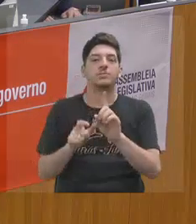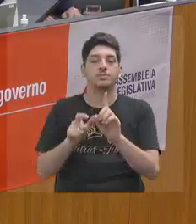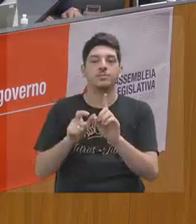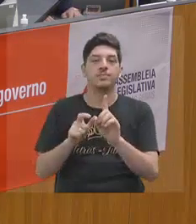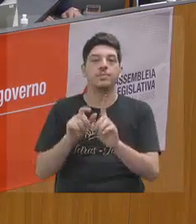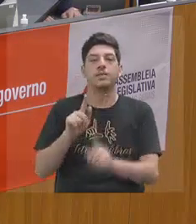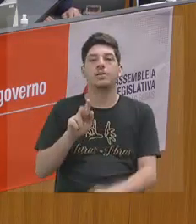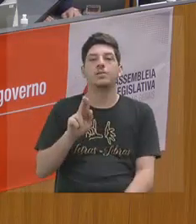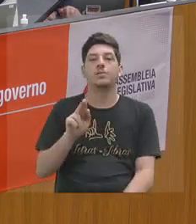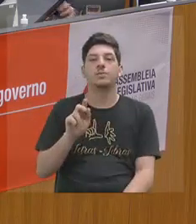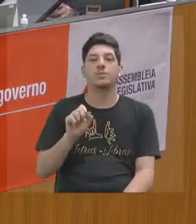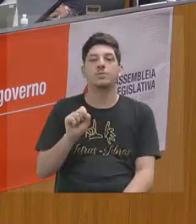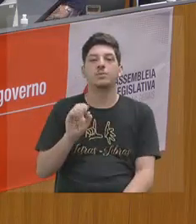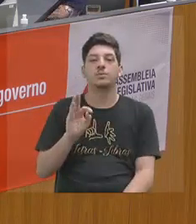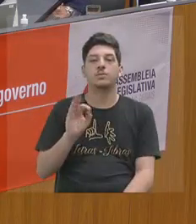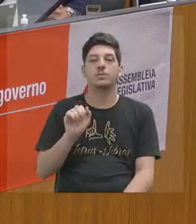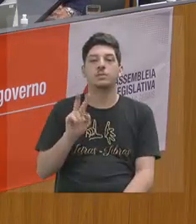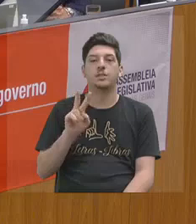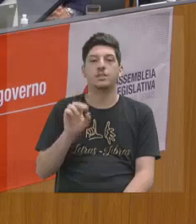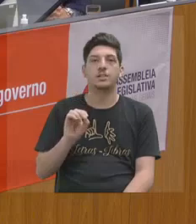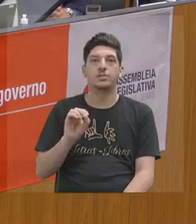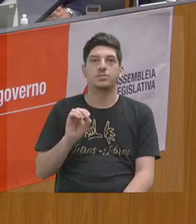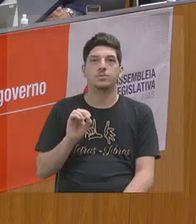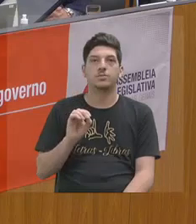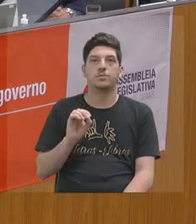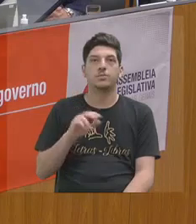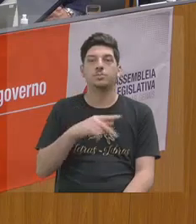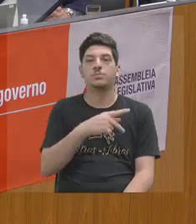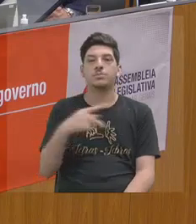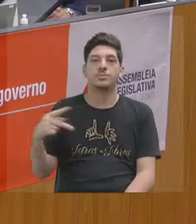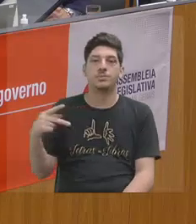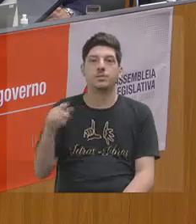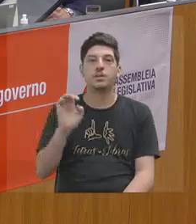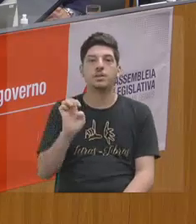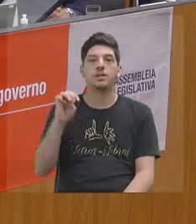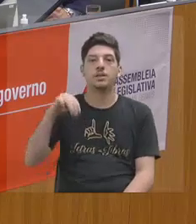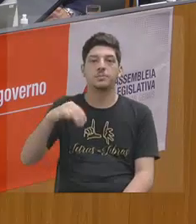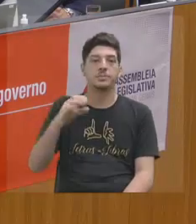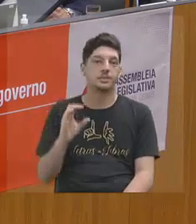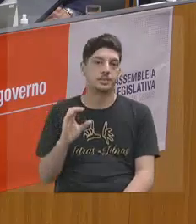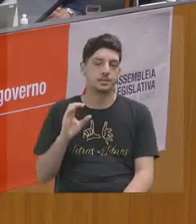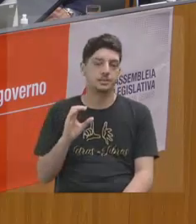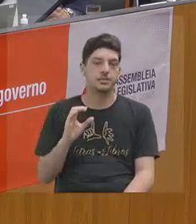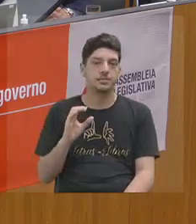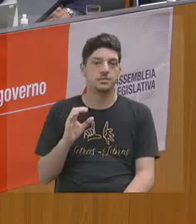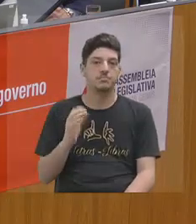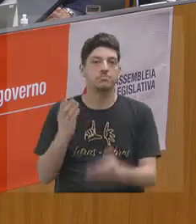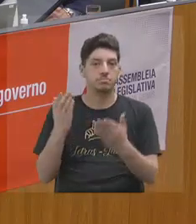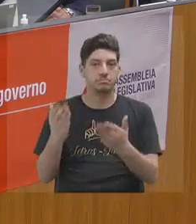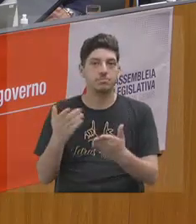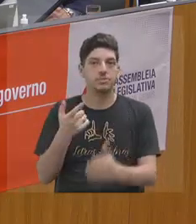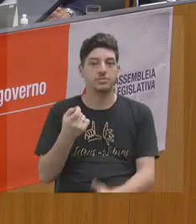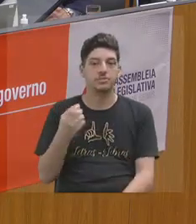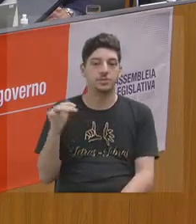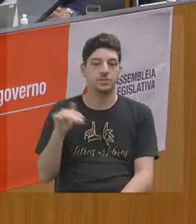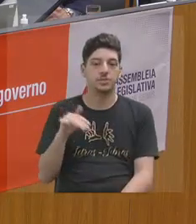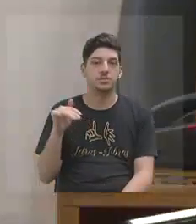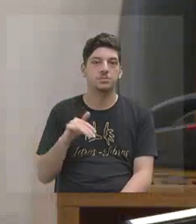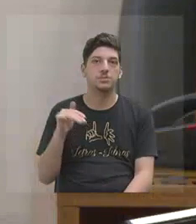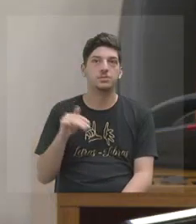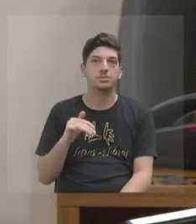Gustavo Medicino de Oliveira, presidente da Empresa Mineira de Comunicação. Vossa Excelência tem 20 minutos